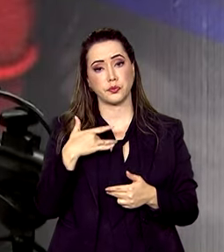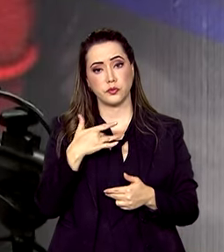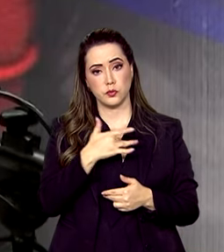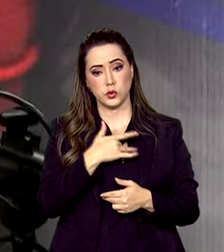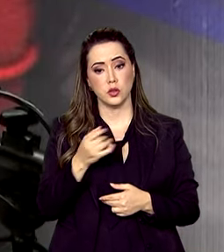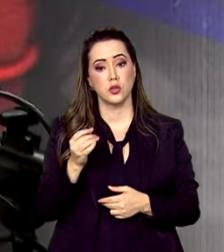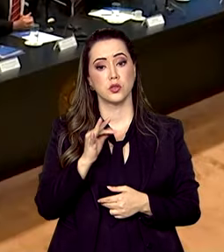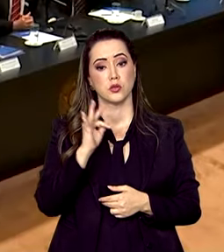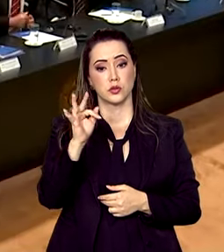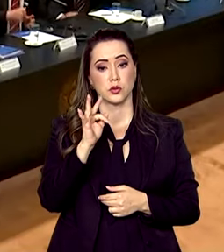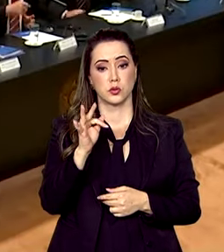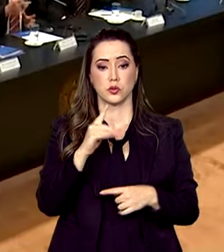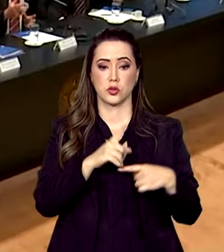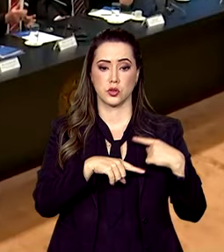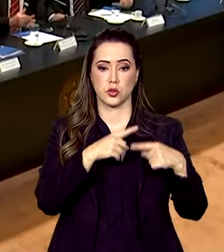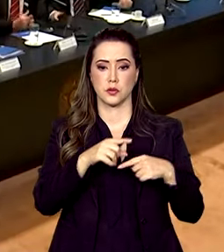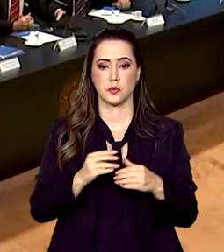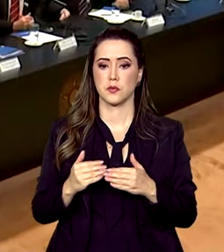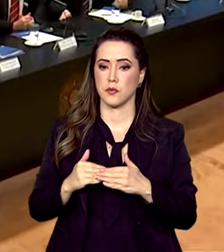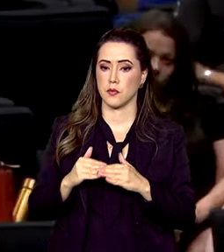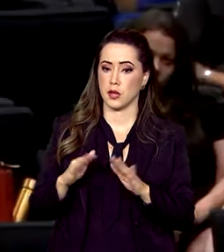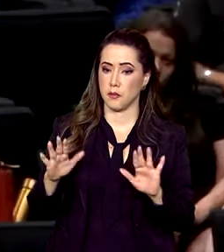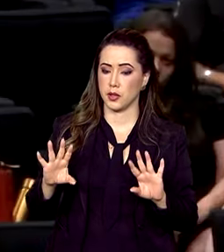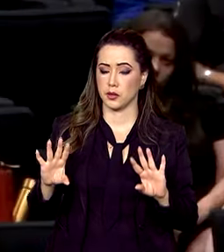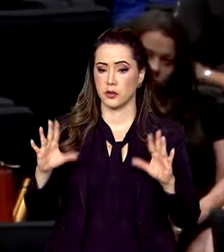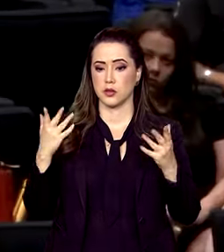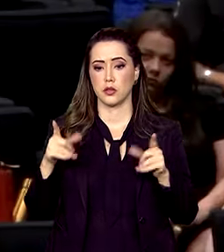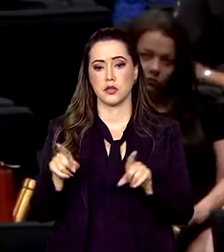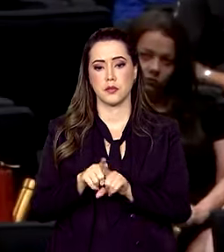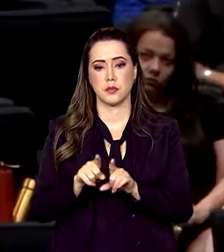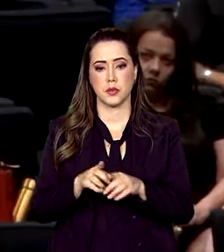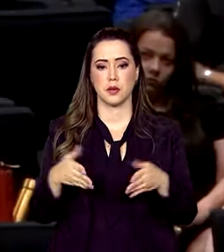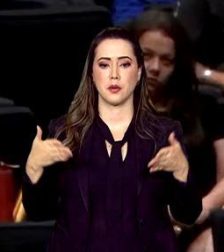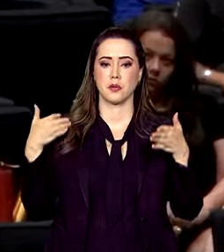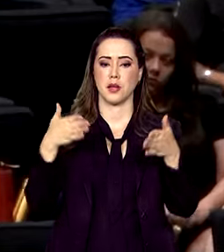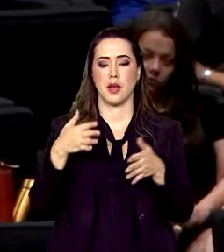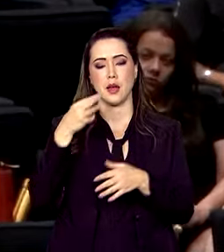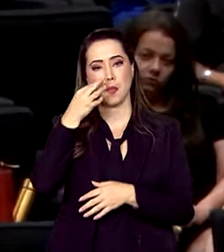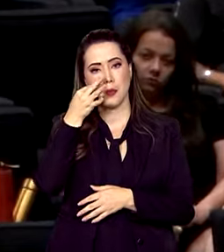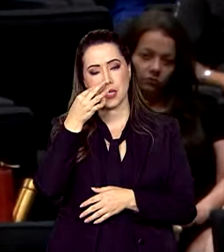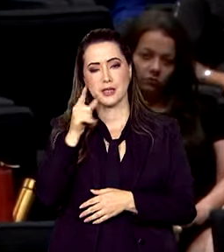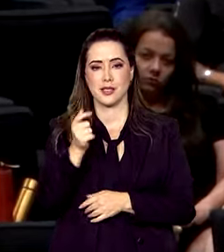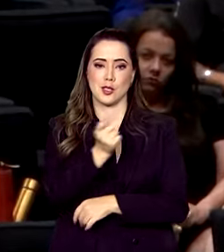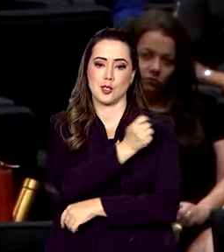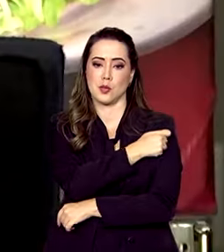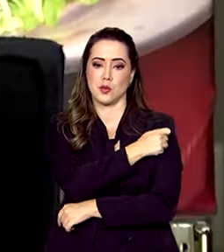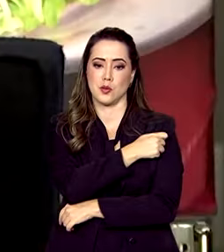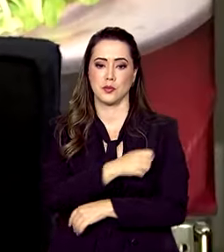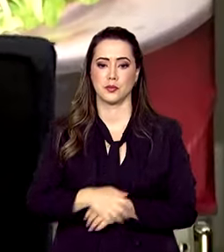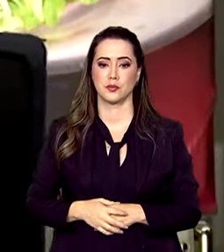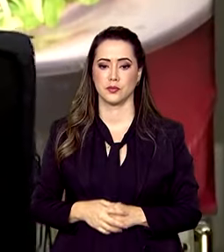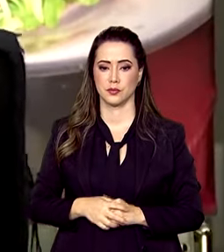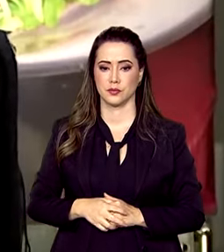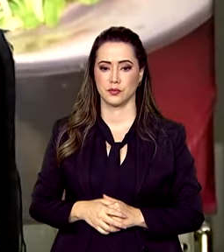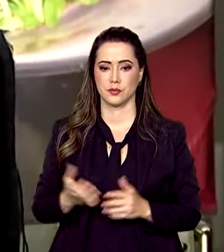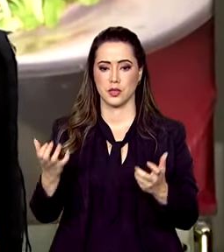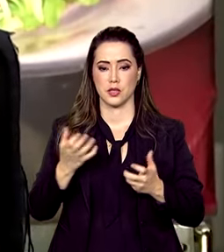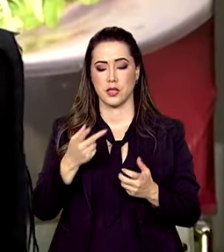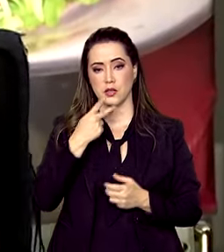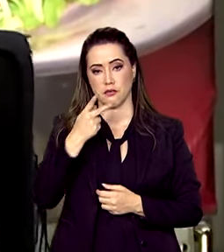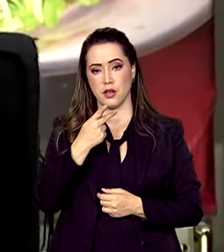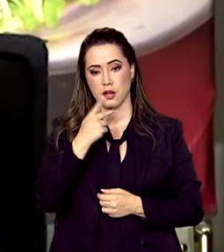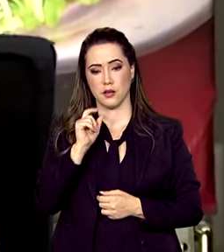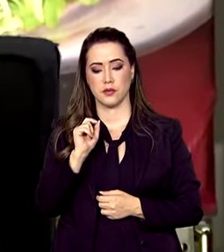nas novas gerações. A abertura do evento contou também com a presença de estudantes. Eu gostaria de dizer algo